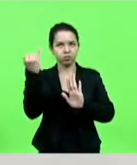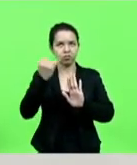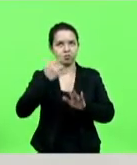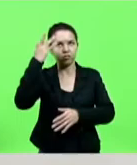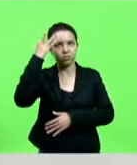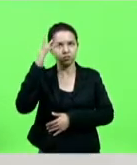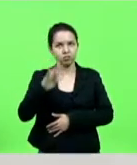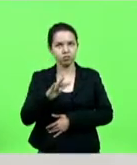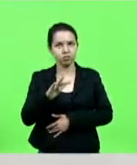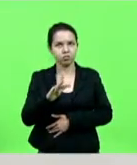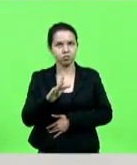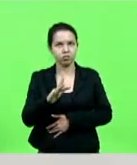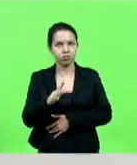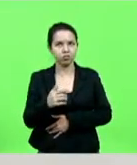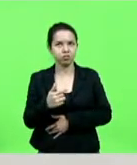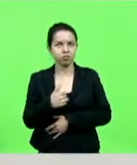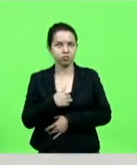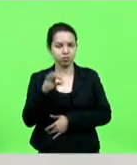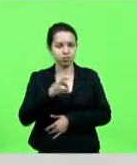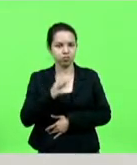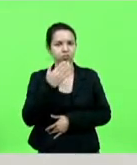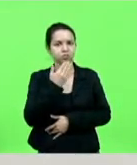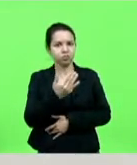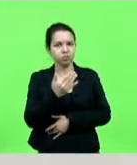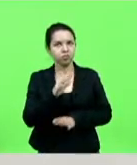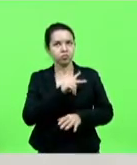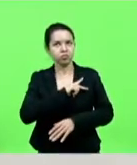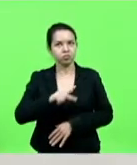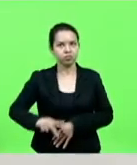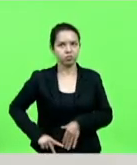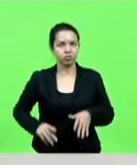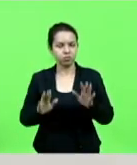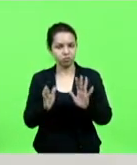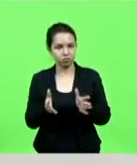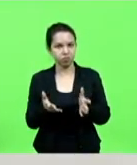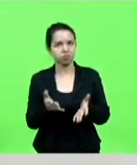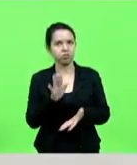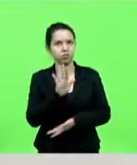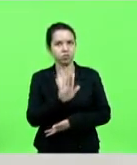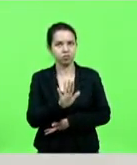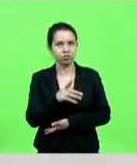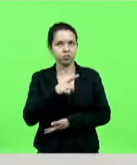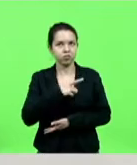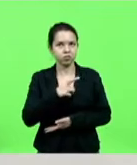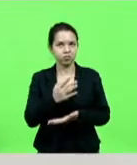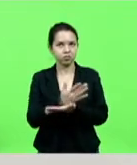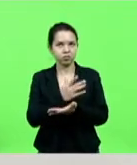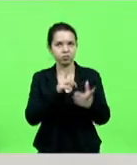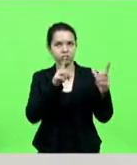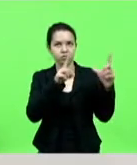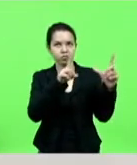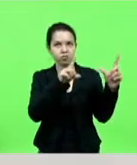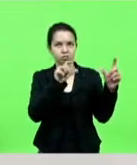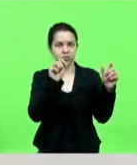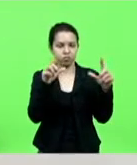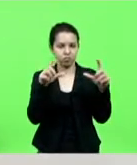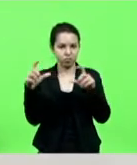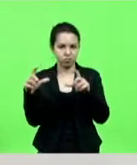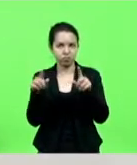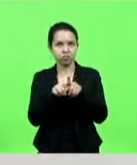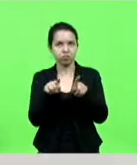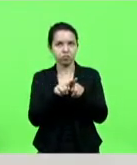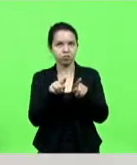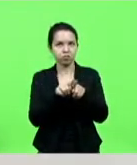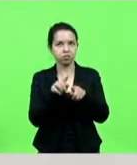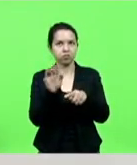acabei com a minha cota hoje de pedidos ao presidente, mas eu teria algumas imagens e um vídeo na discussão